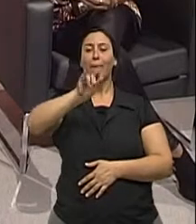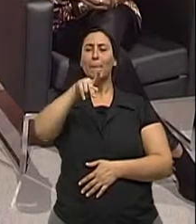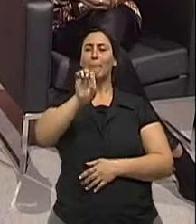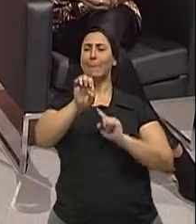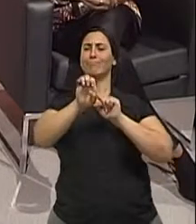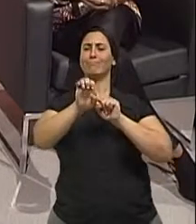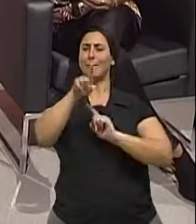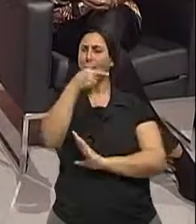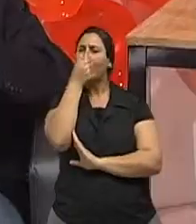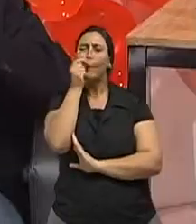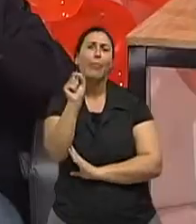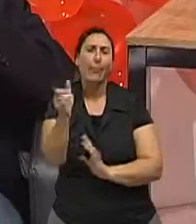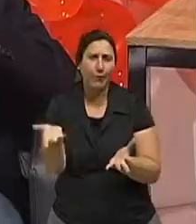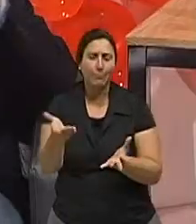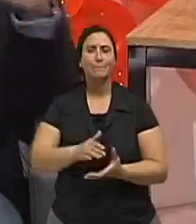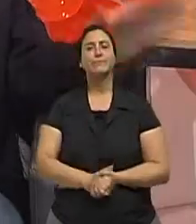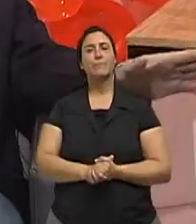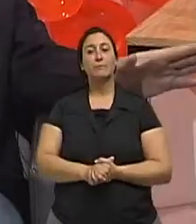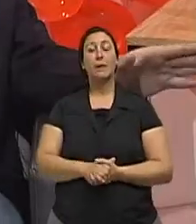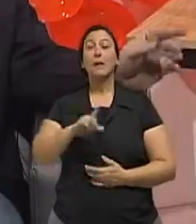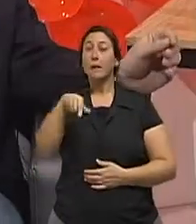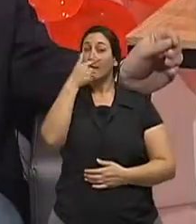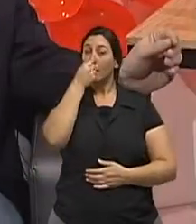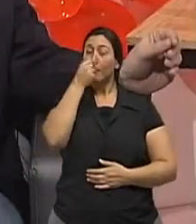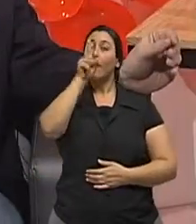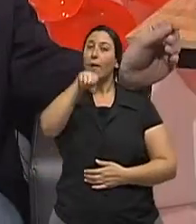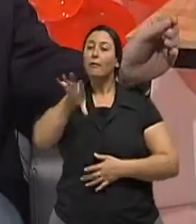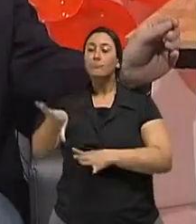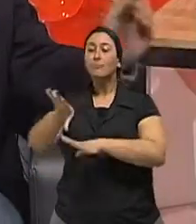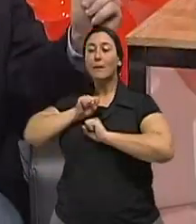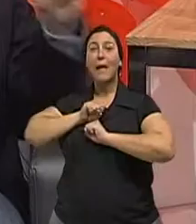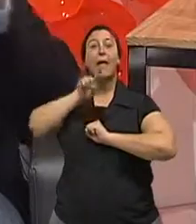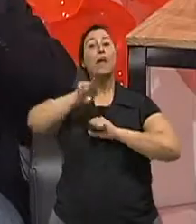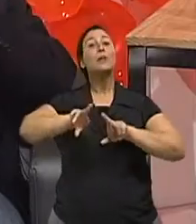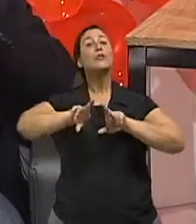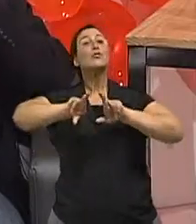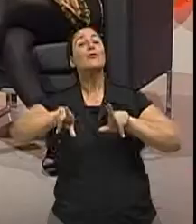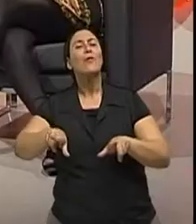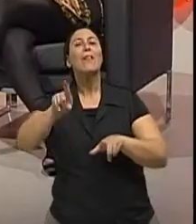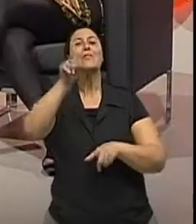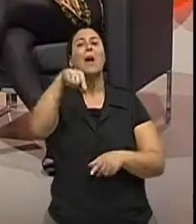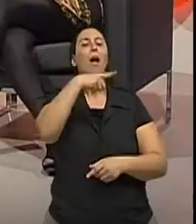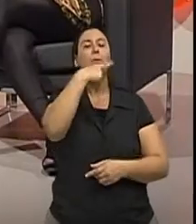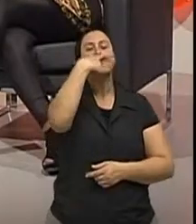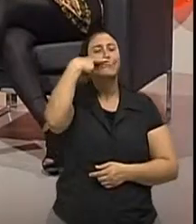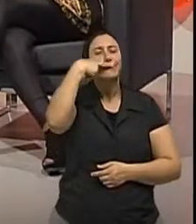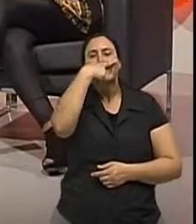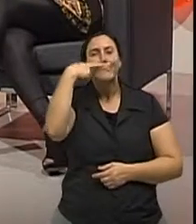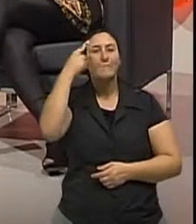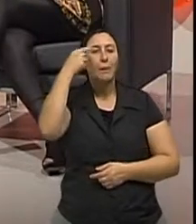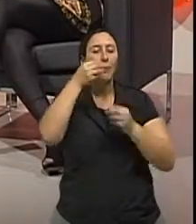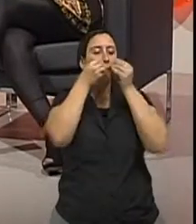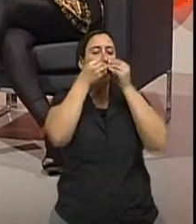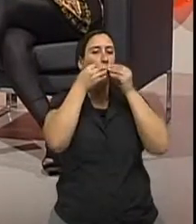doença viral que é diferente do resfriado. Ah, ok. Essa é a primeira diferença. Isso, o resfriado é uma